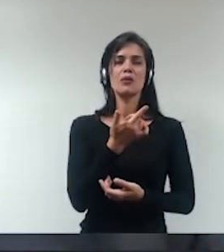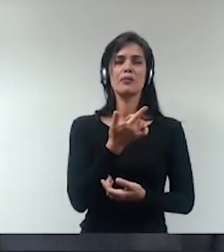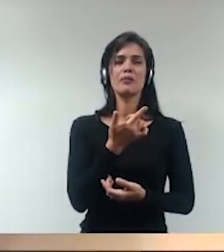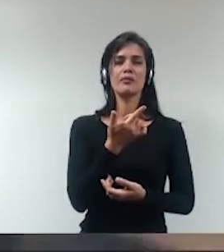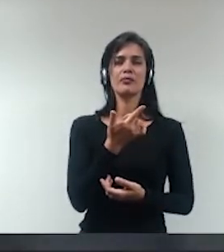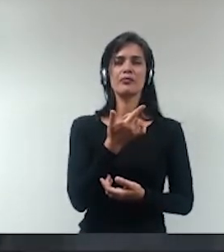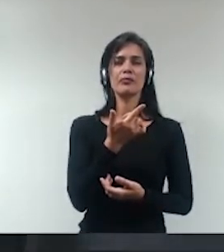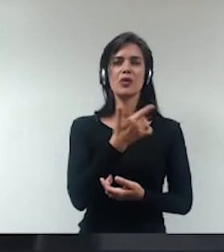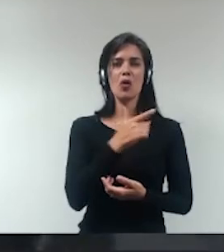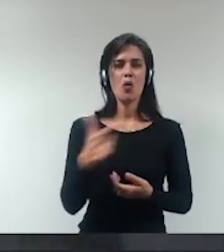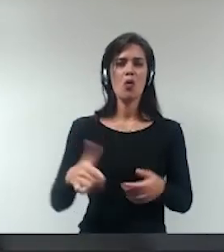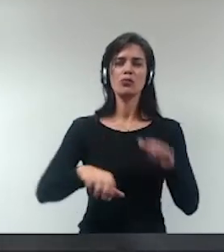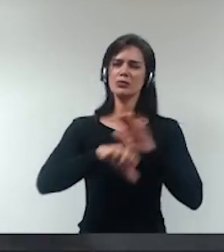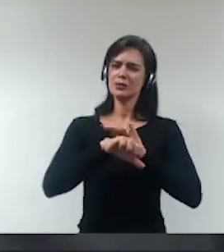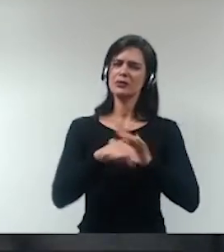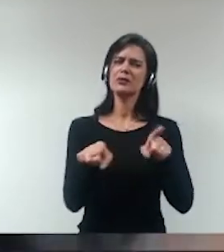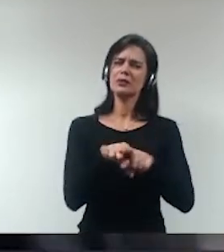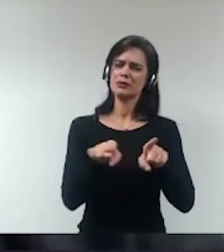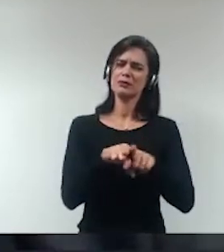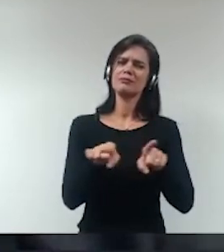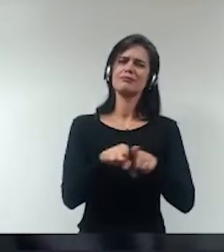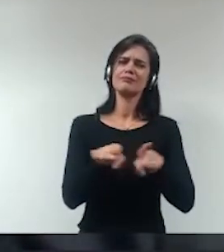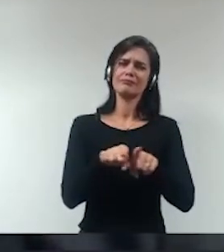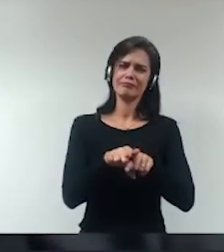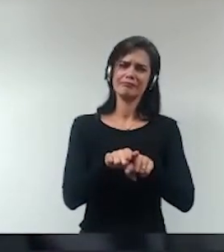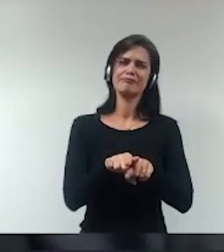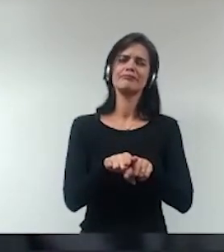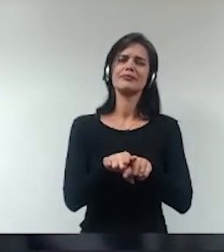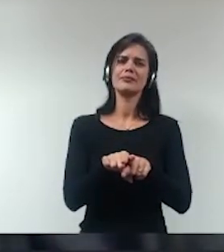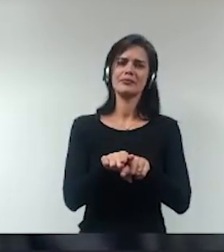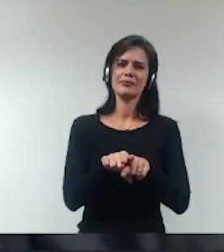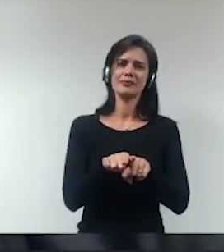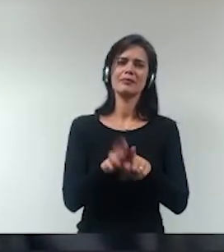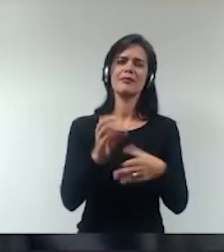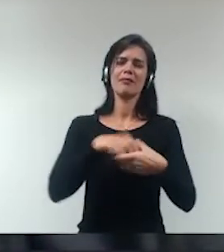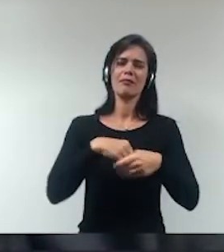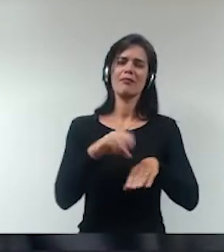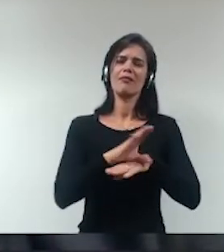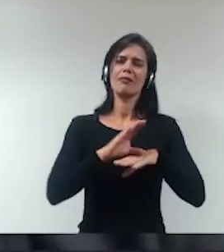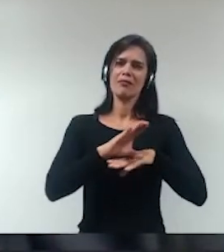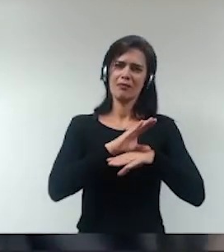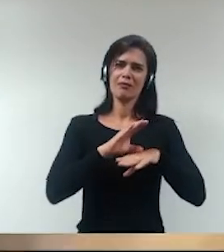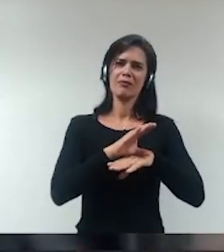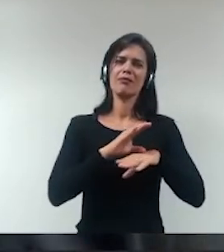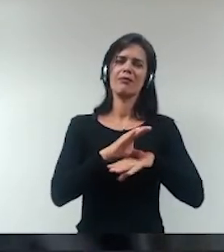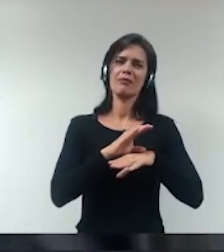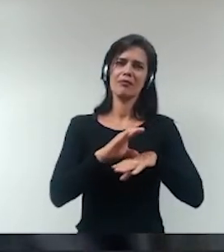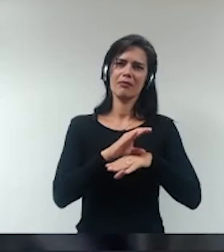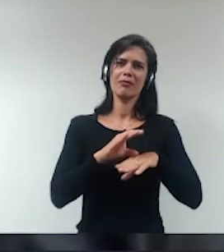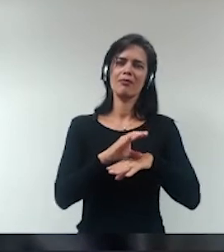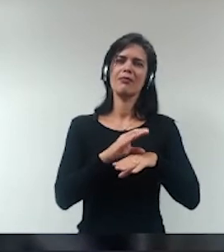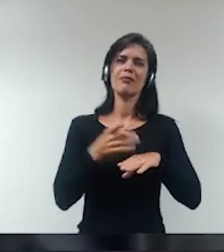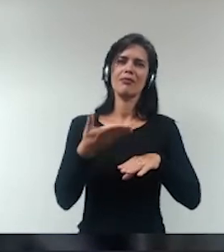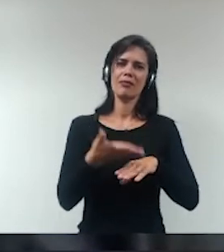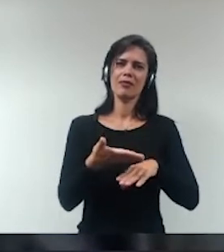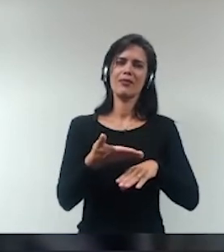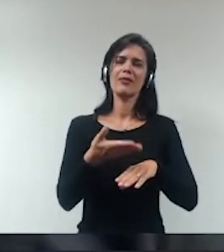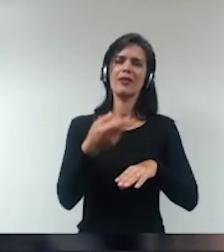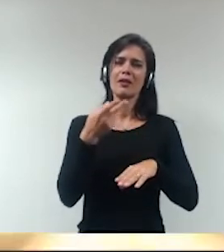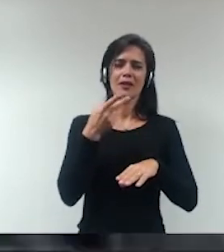de racismo e outras questões levadas a relevo constitucional que prevê a